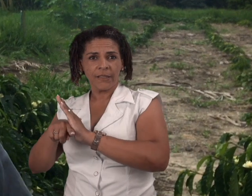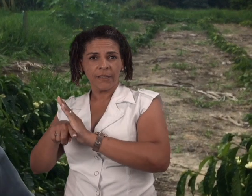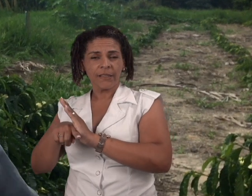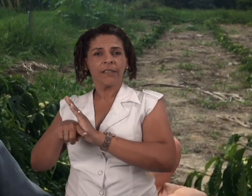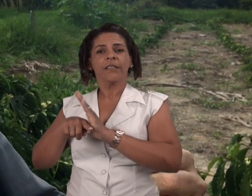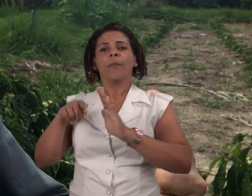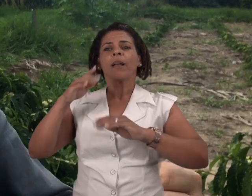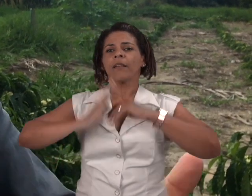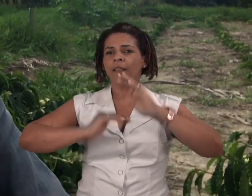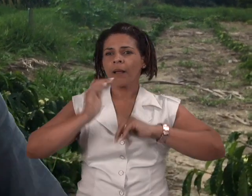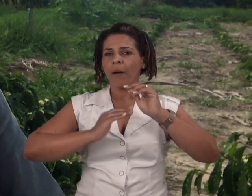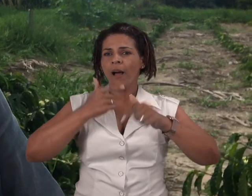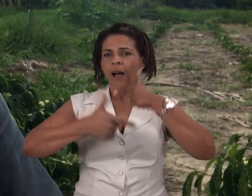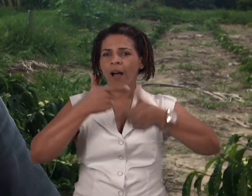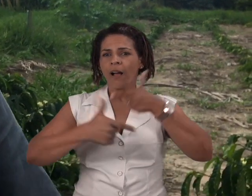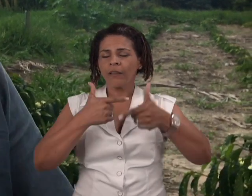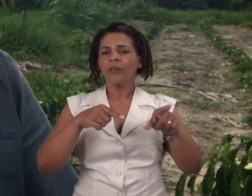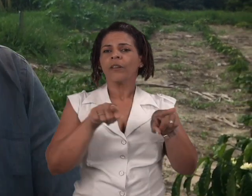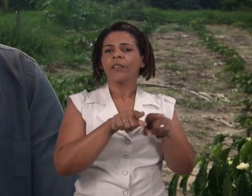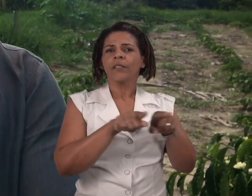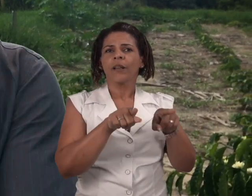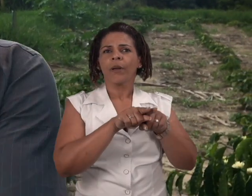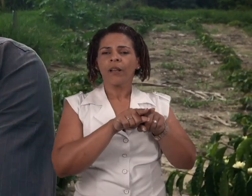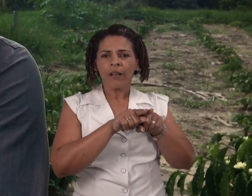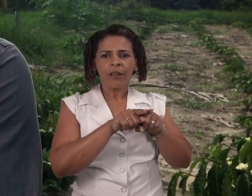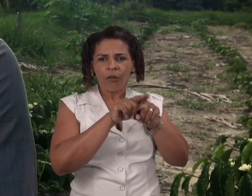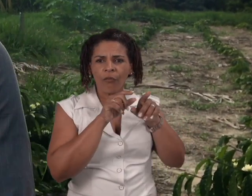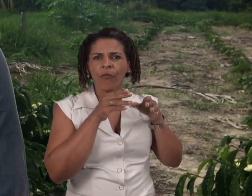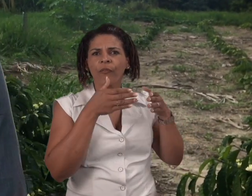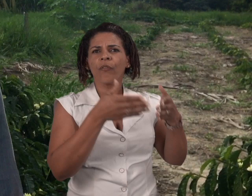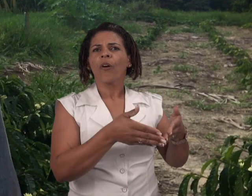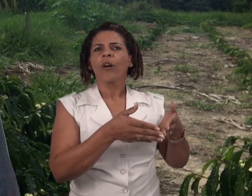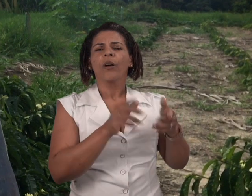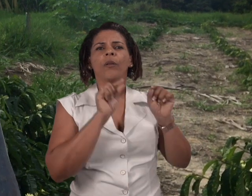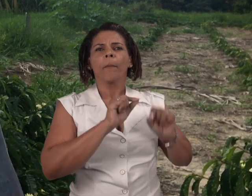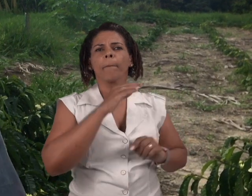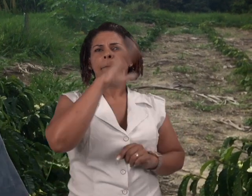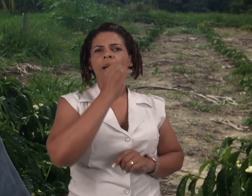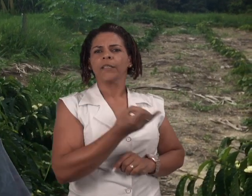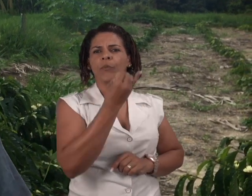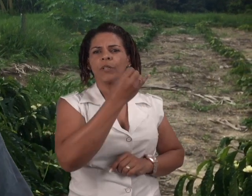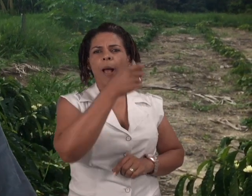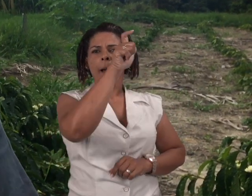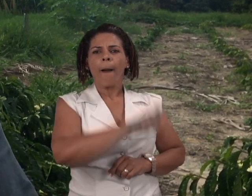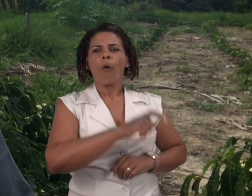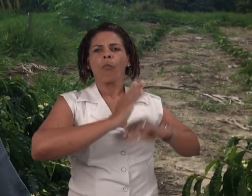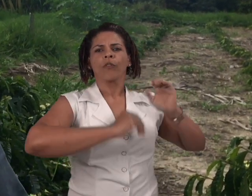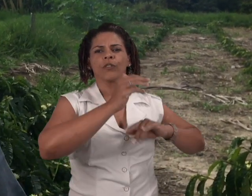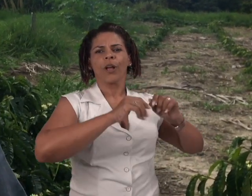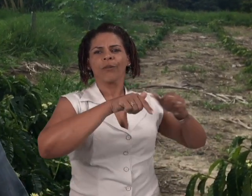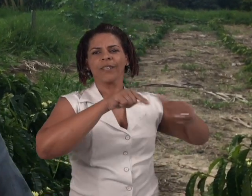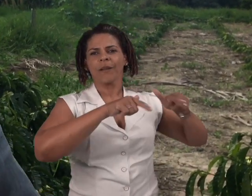pesquisa, formando recursos humanos e atendendo também uma demanda que eu considero a mais importante, que o